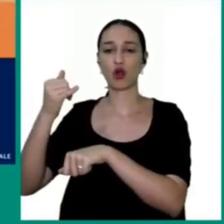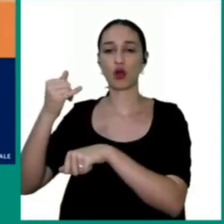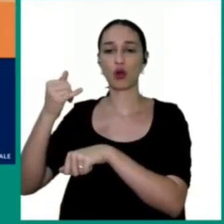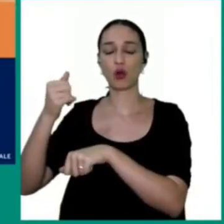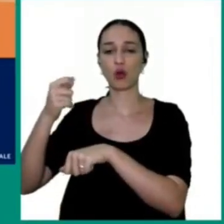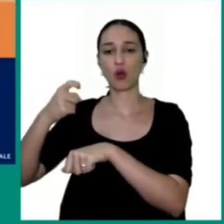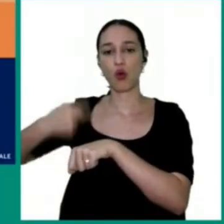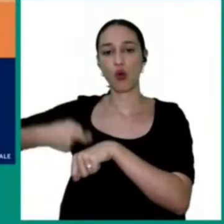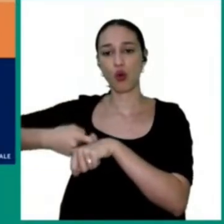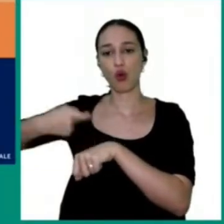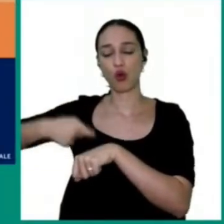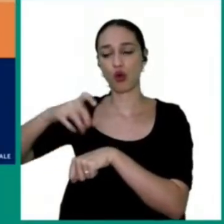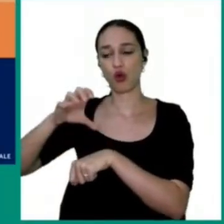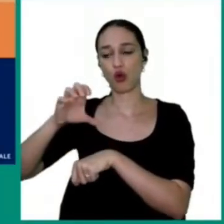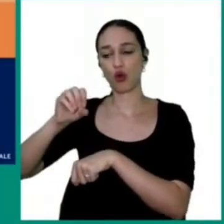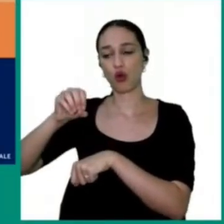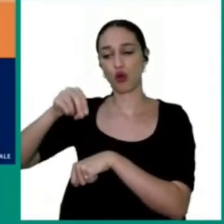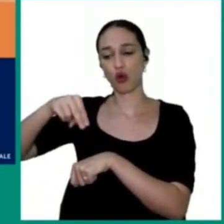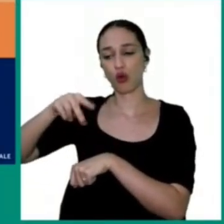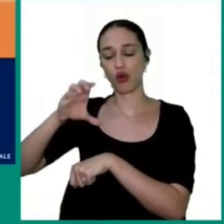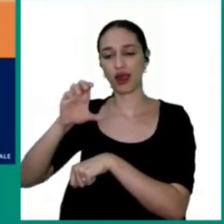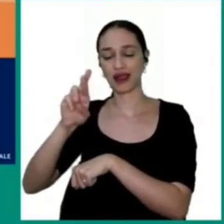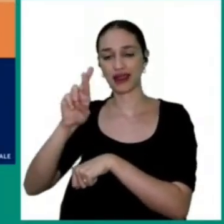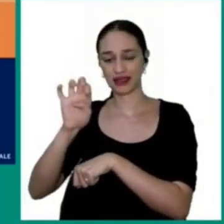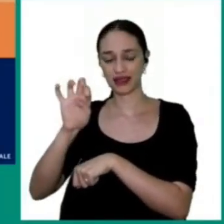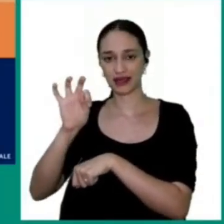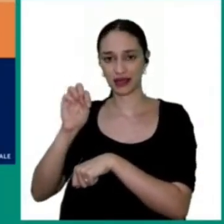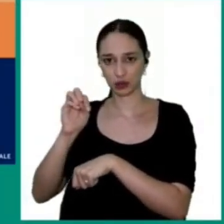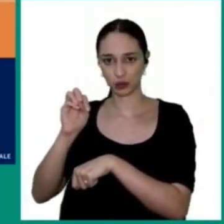Devido ao problema geotécnico Que teve no passado que talude Que foi foi foi